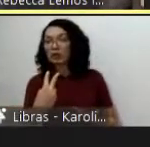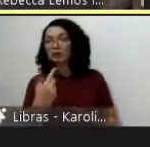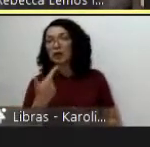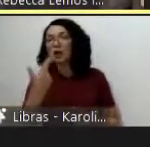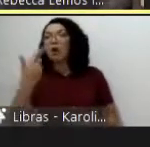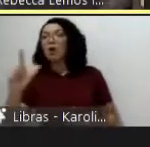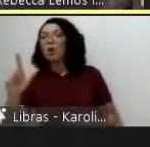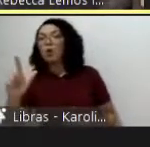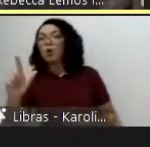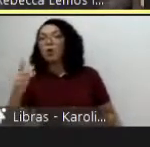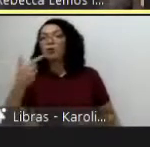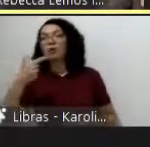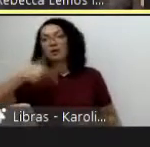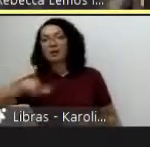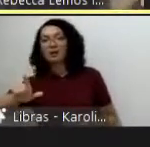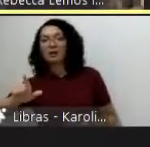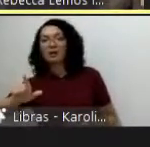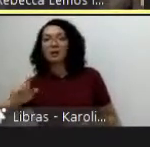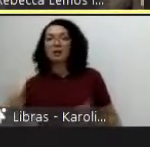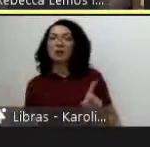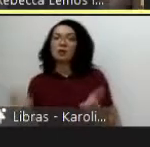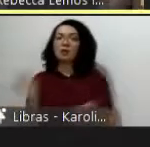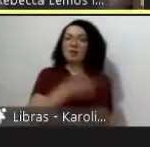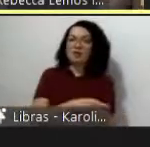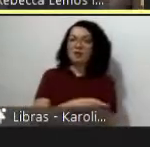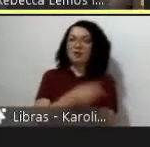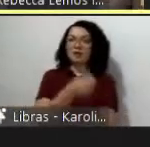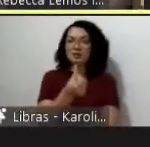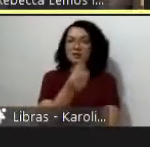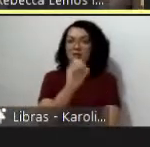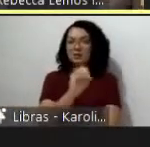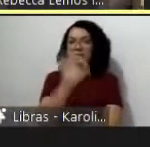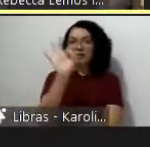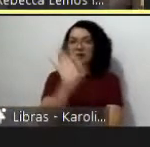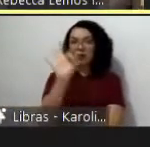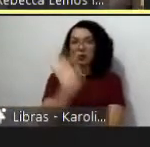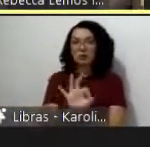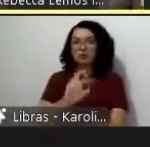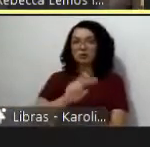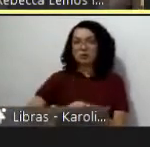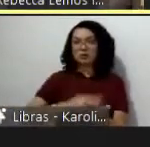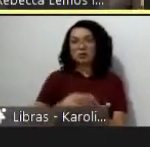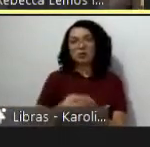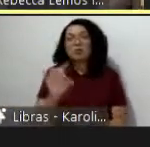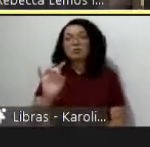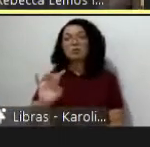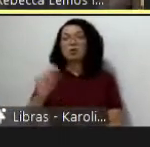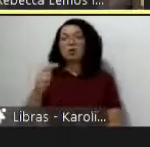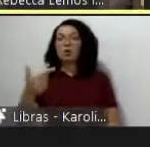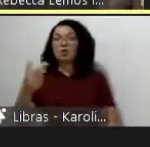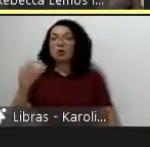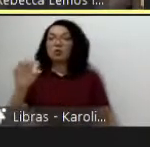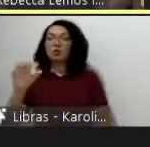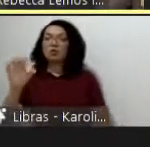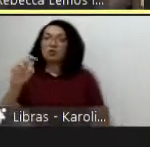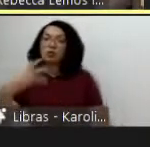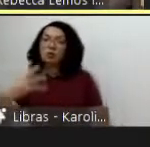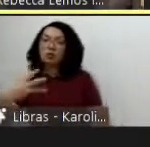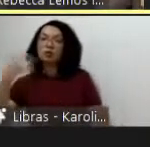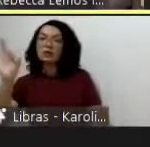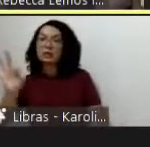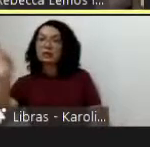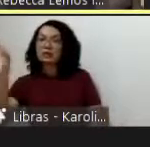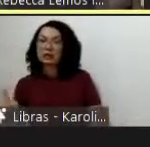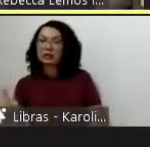proporção 60% das traduções que se faz no mundo e só 2 a 3% do que é publicado nos Estados